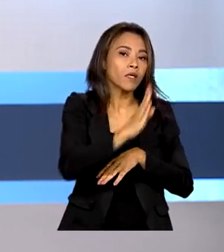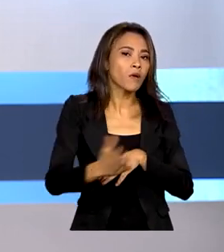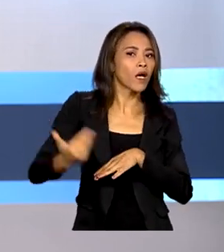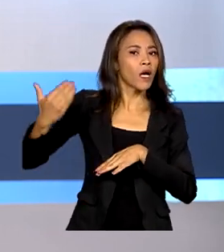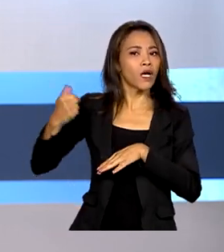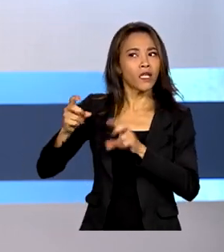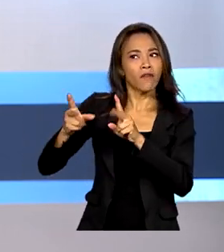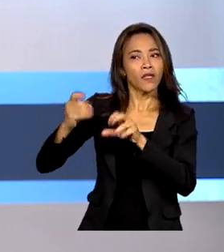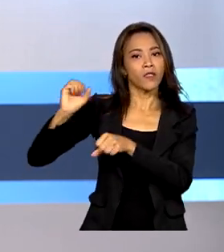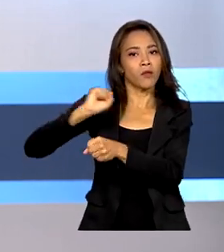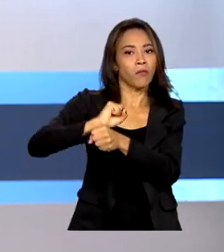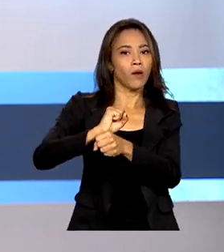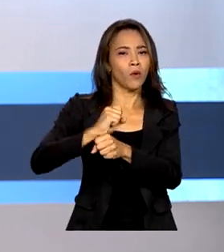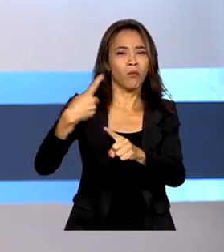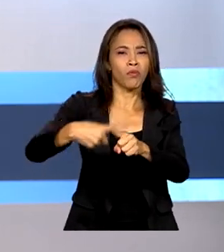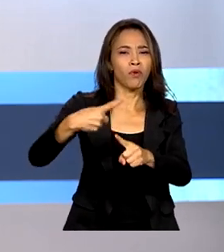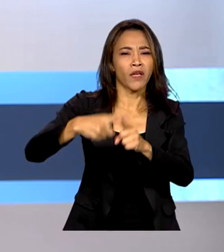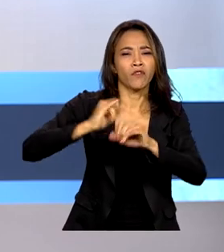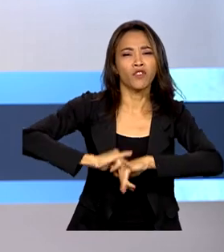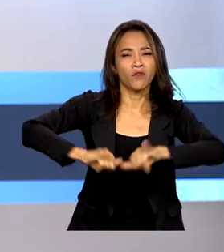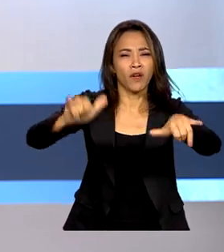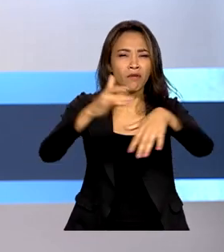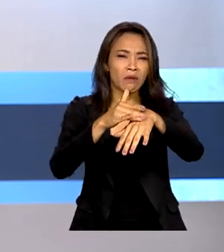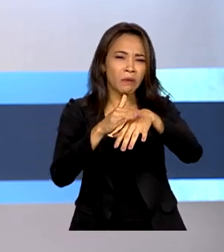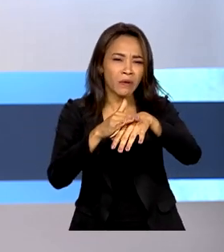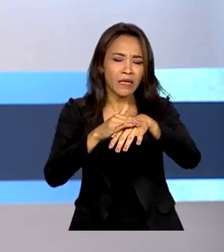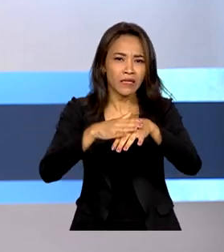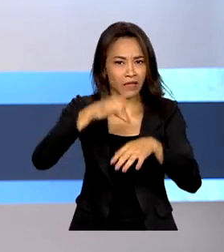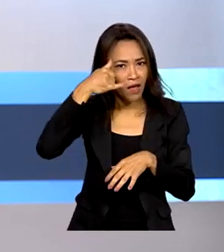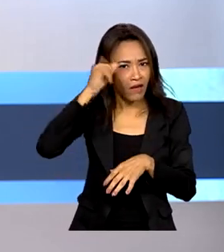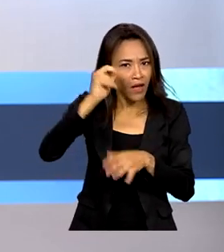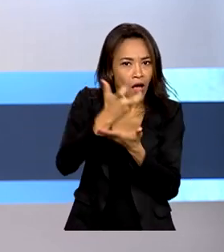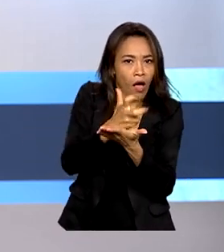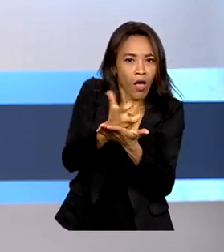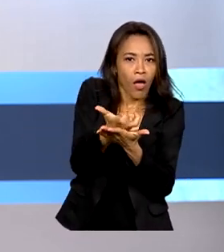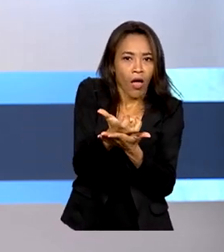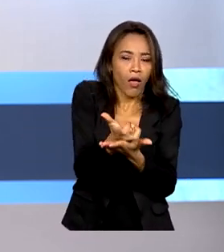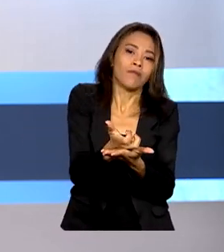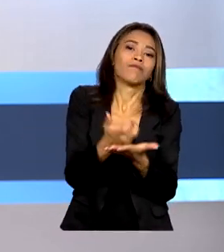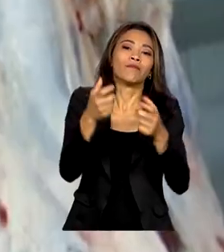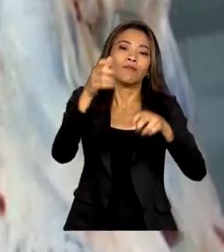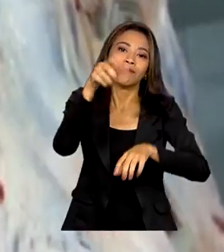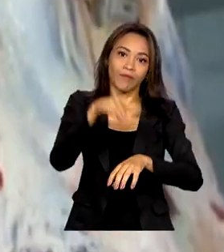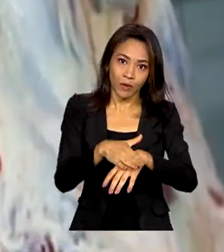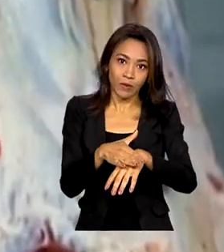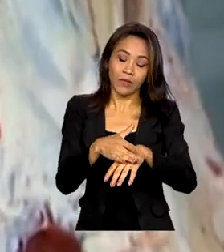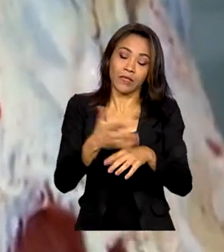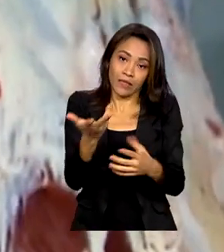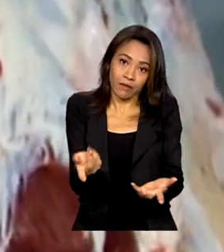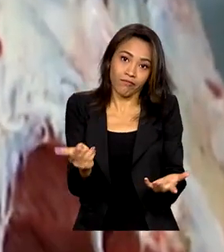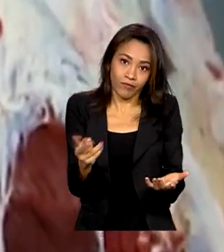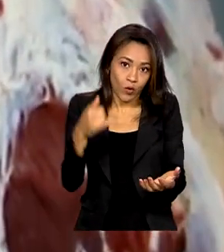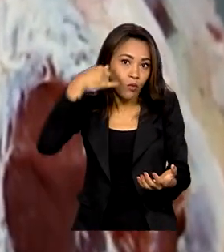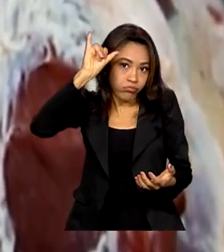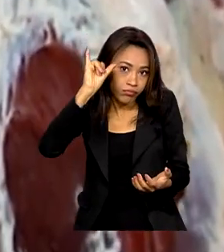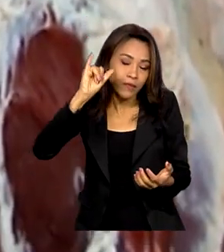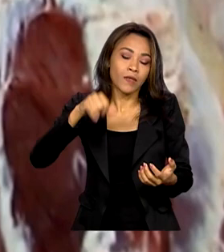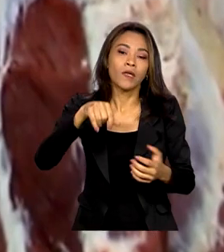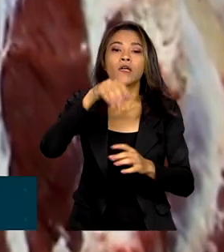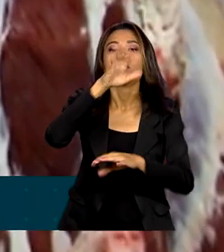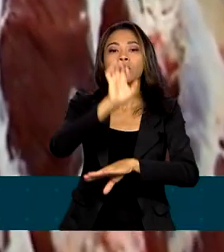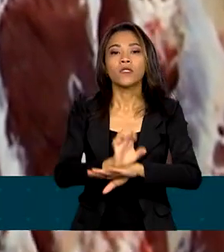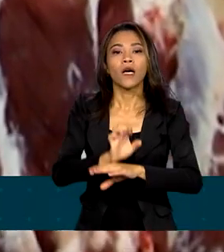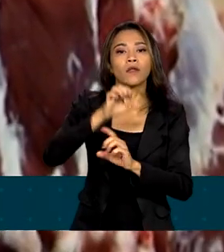sido suspensas depois da divulgação de um caso do mal da vaca louca no Pará. Após um mês de